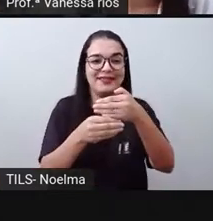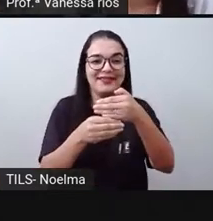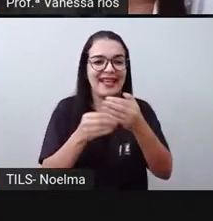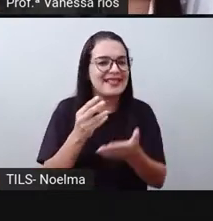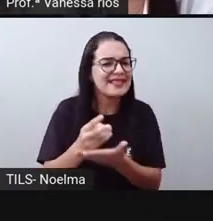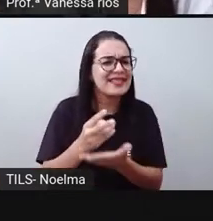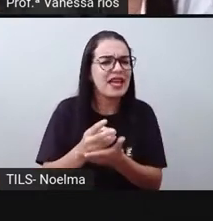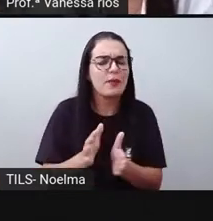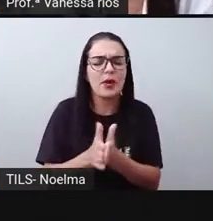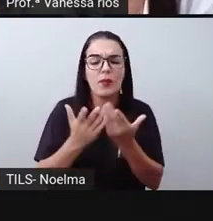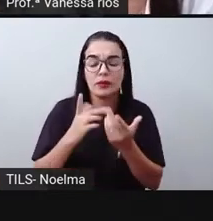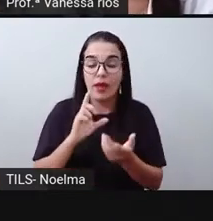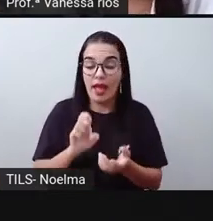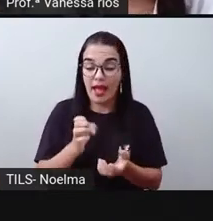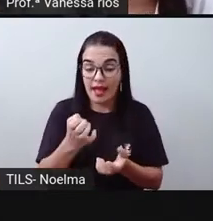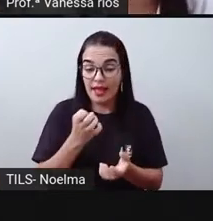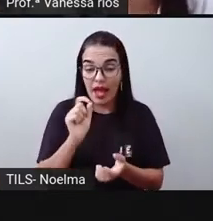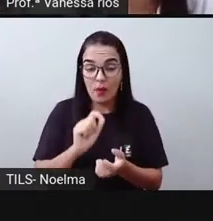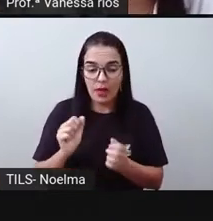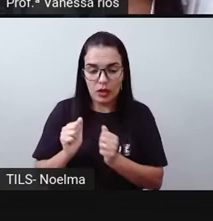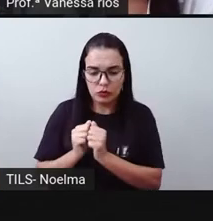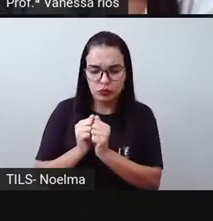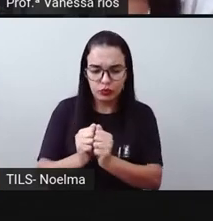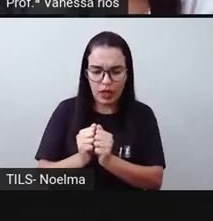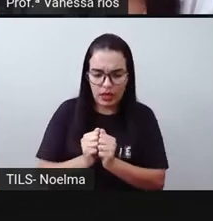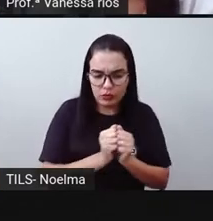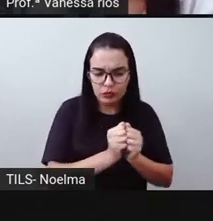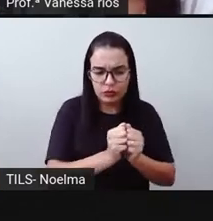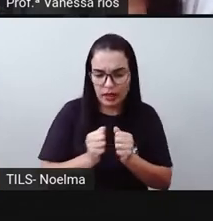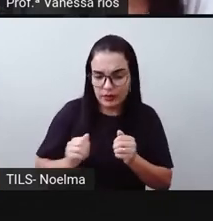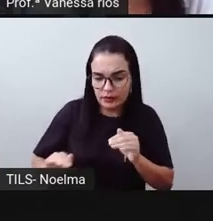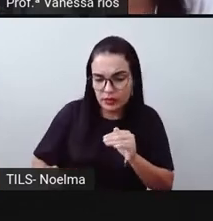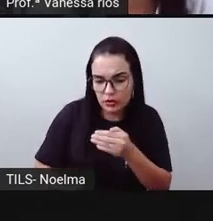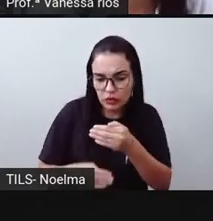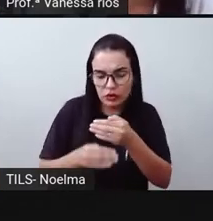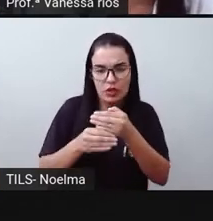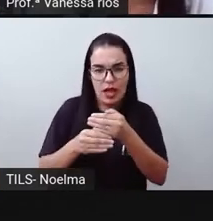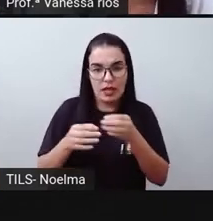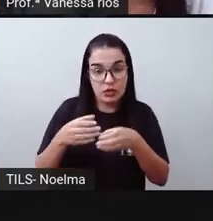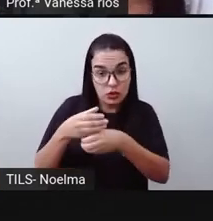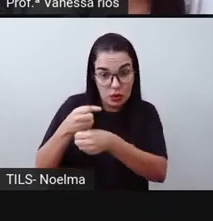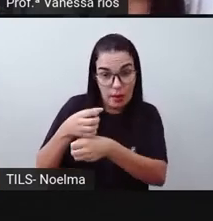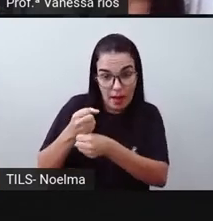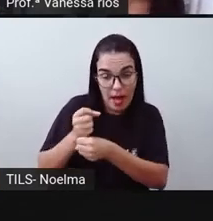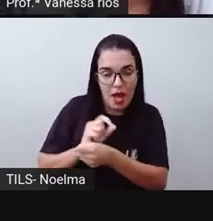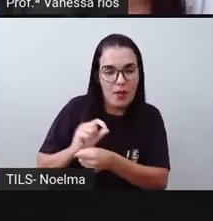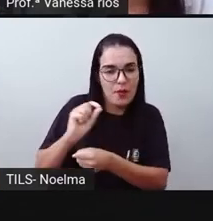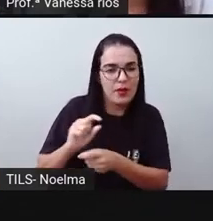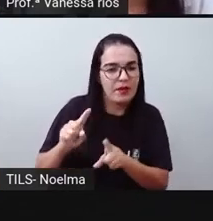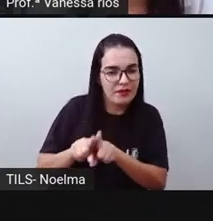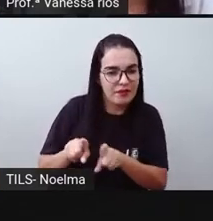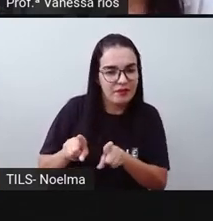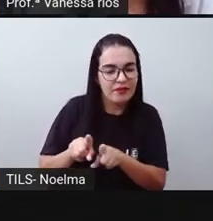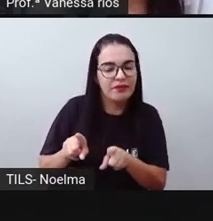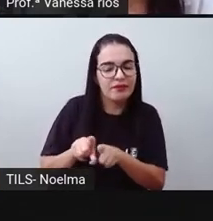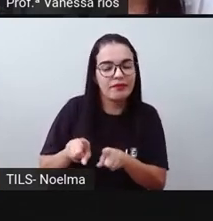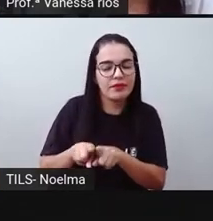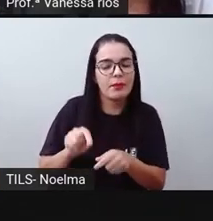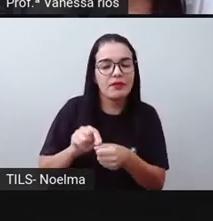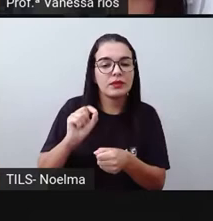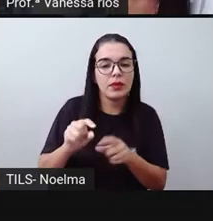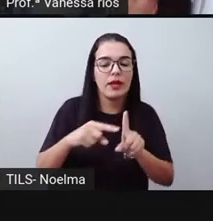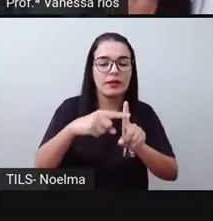juntar, não é? Que a gente quer adicionar, que a gente quer somar, nós fazemos esta operação, a